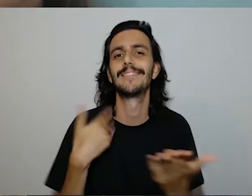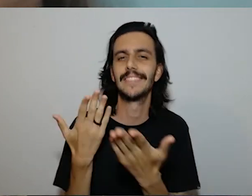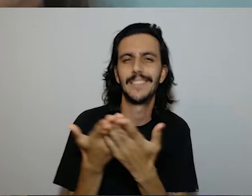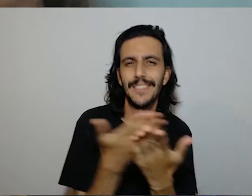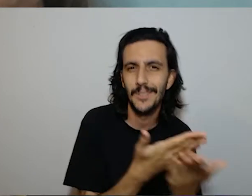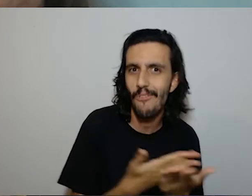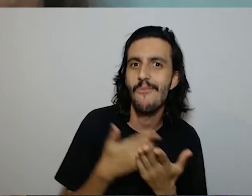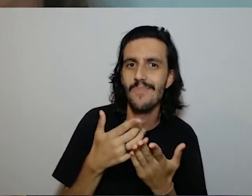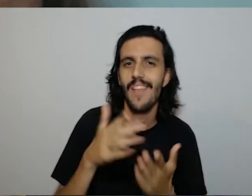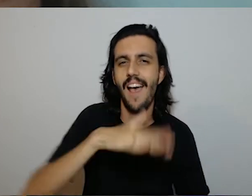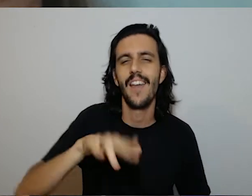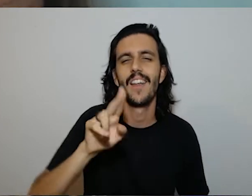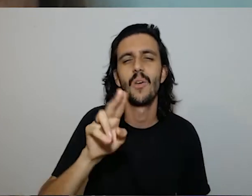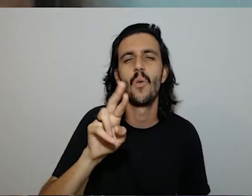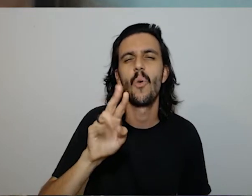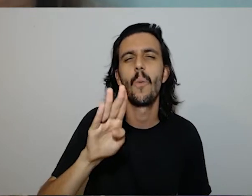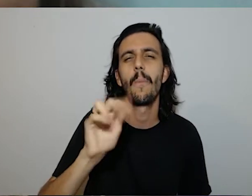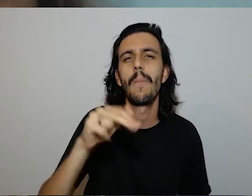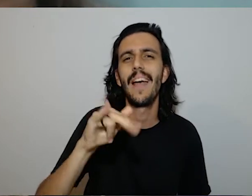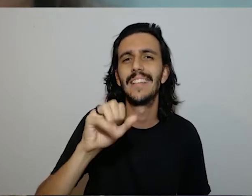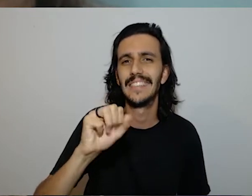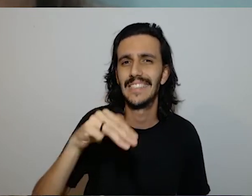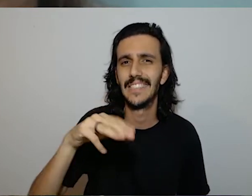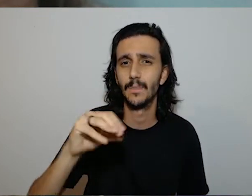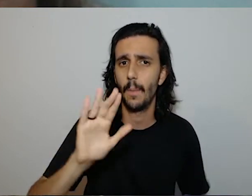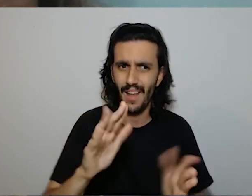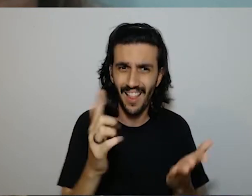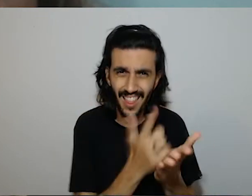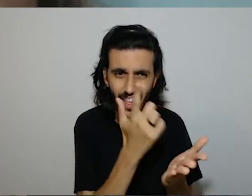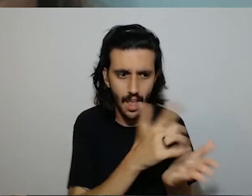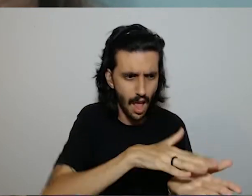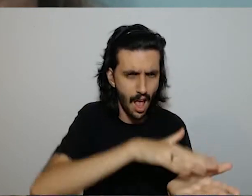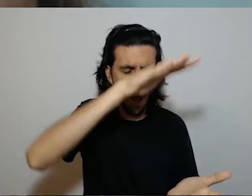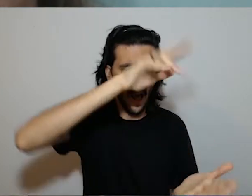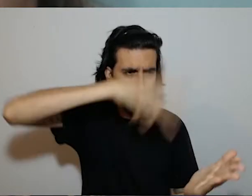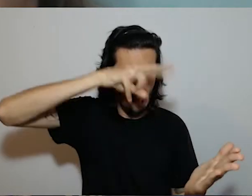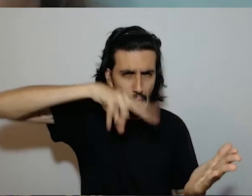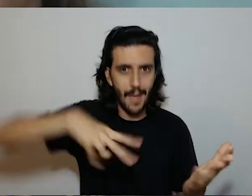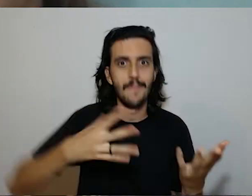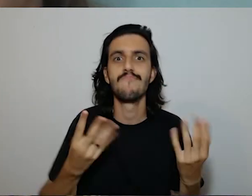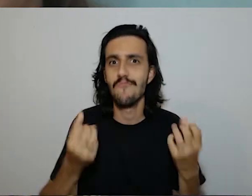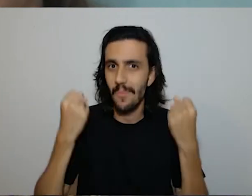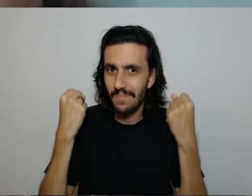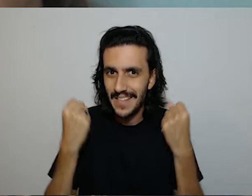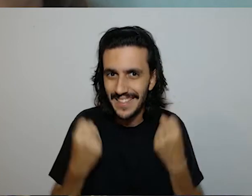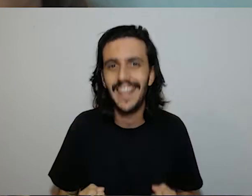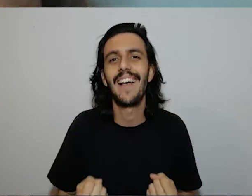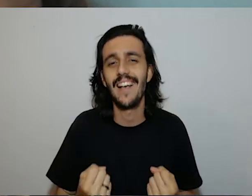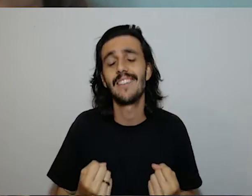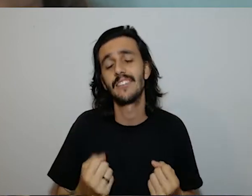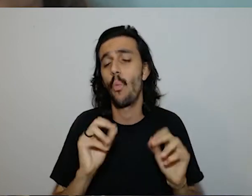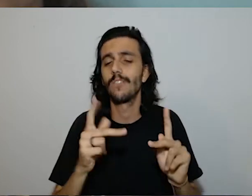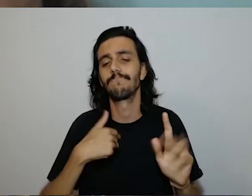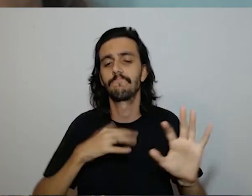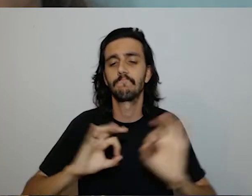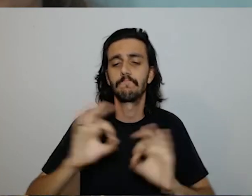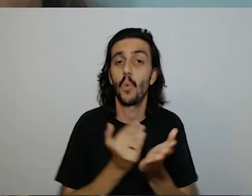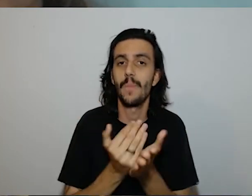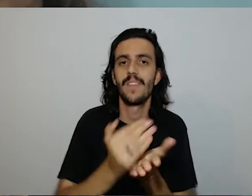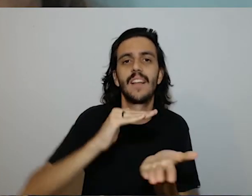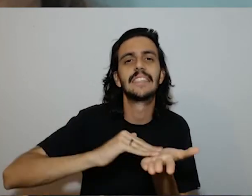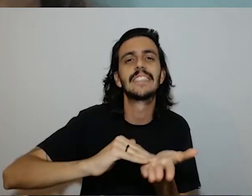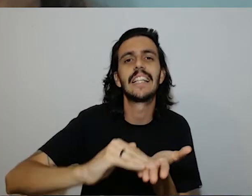comecei a me dedicar a estudar muito tinha muita leitura né e comecei a